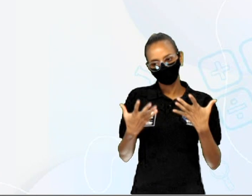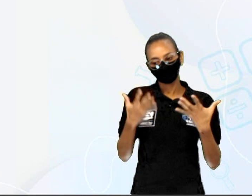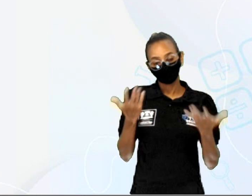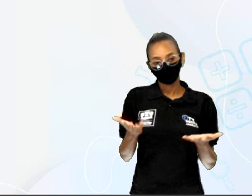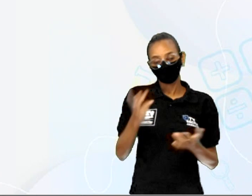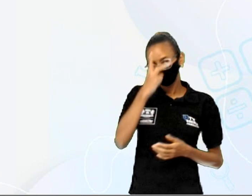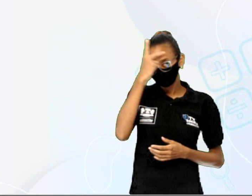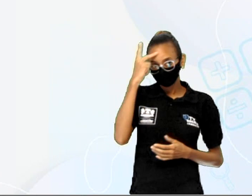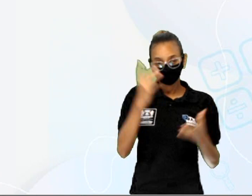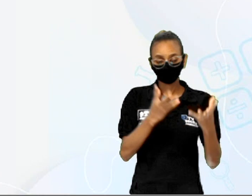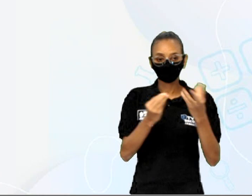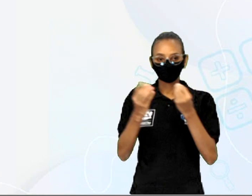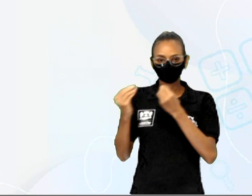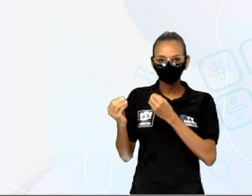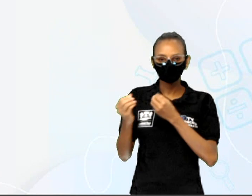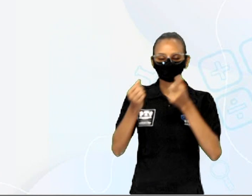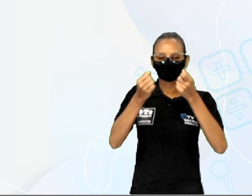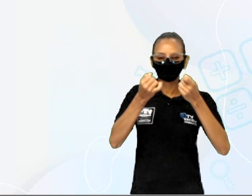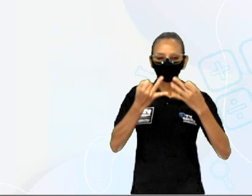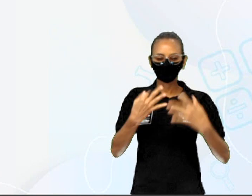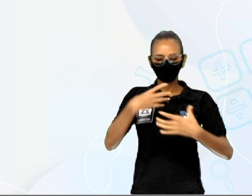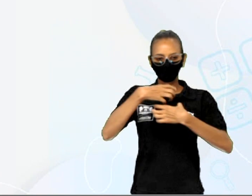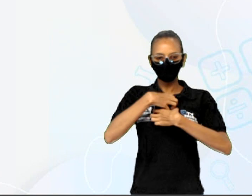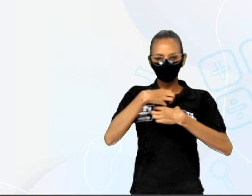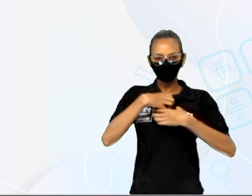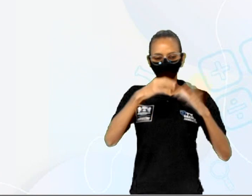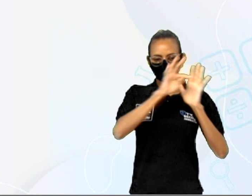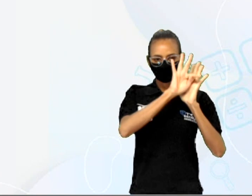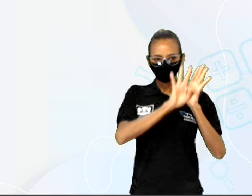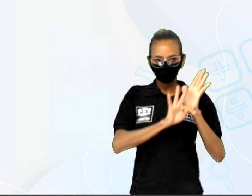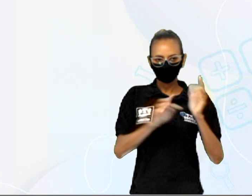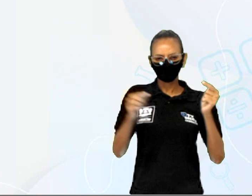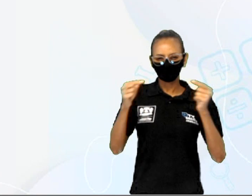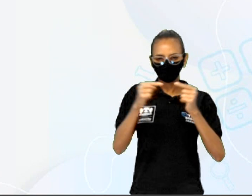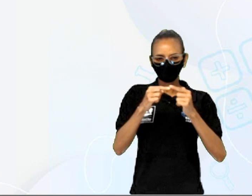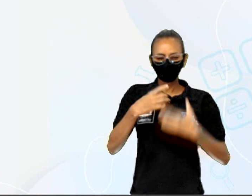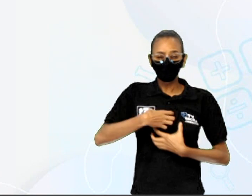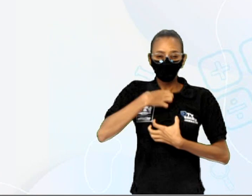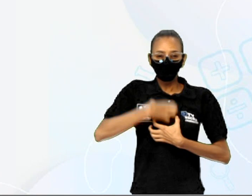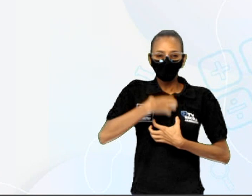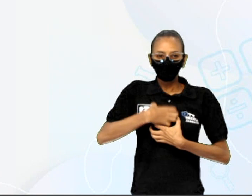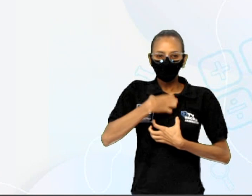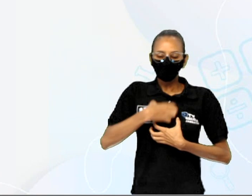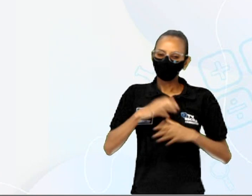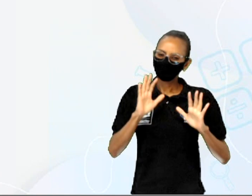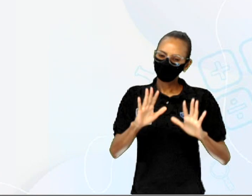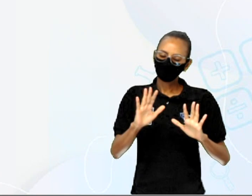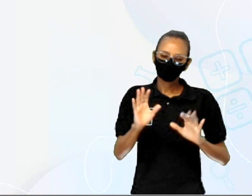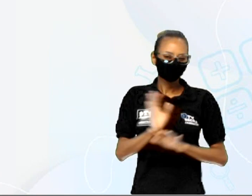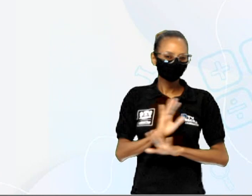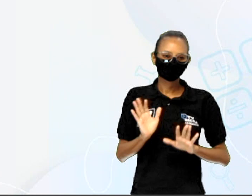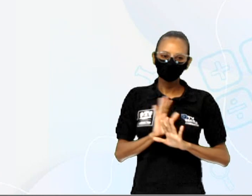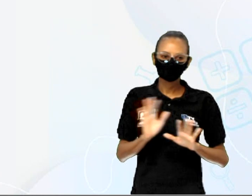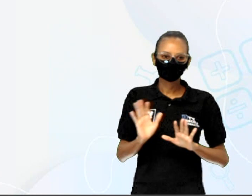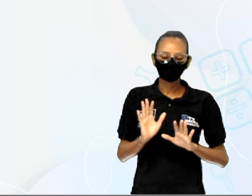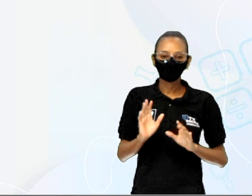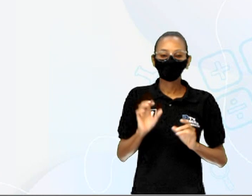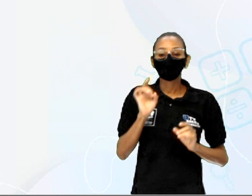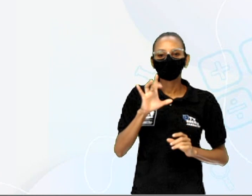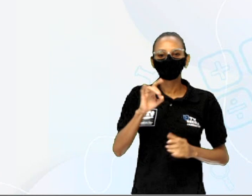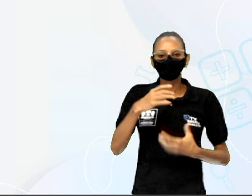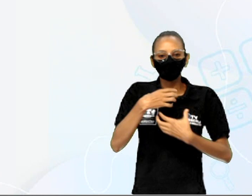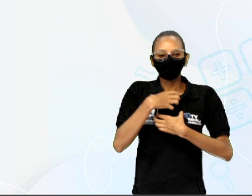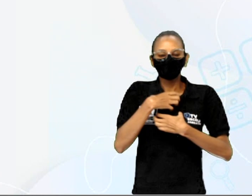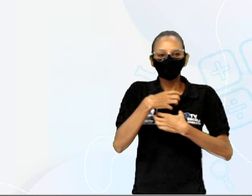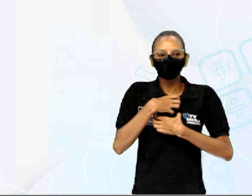dizer que o sentimento que acontece aí, é sentimento da raiva. Mas, pessoal, a gente está falando aqui de efeito de sentido, né? O